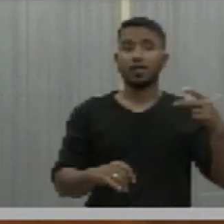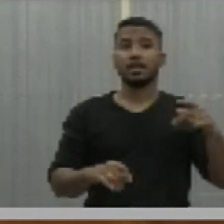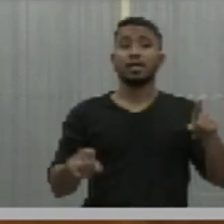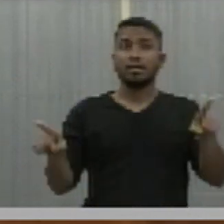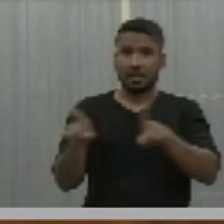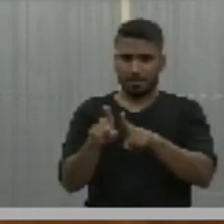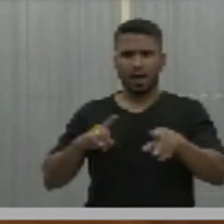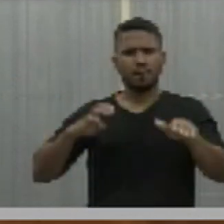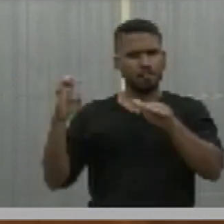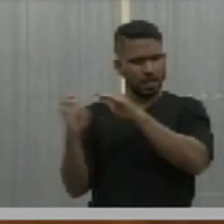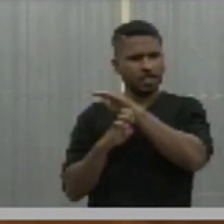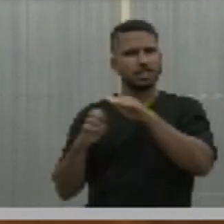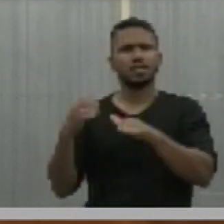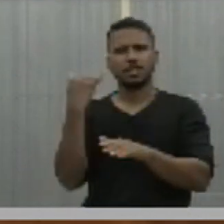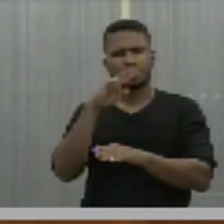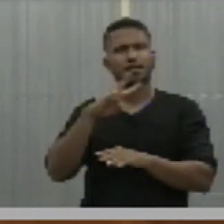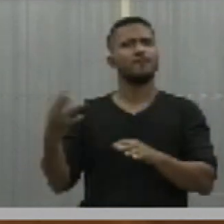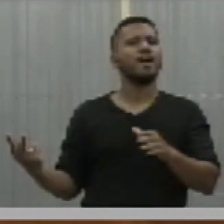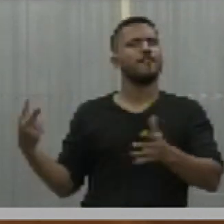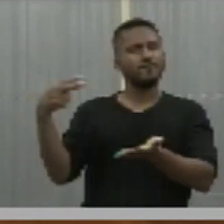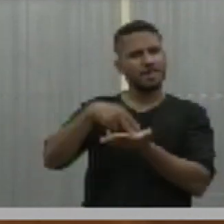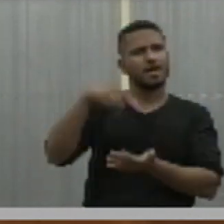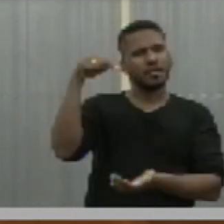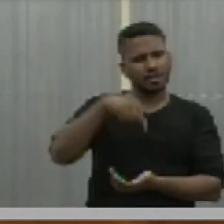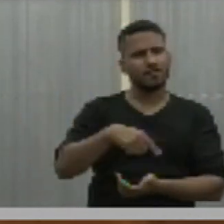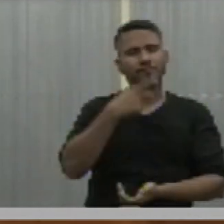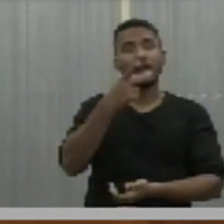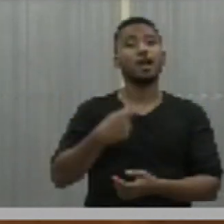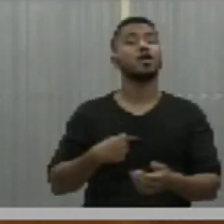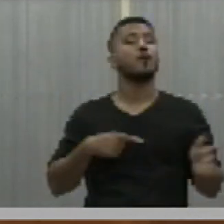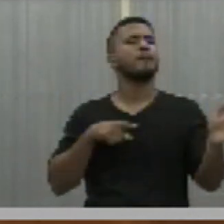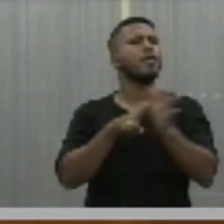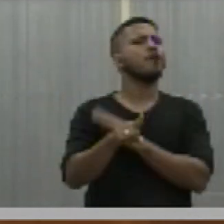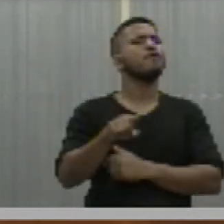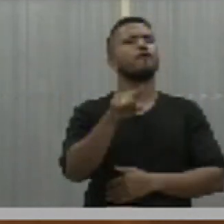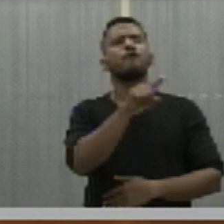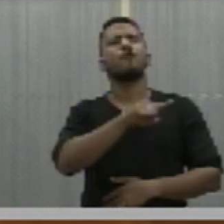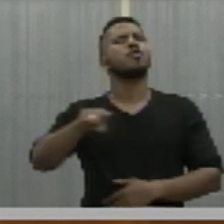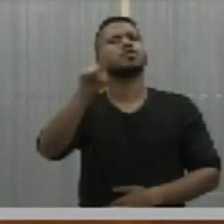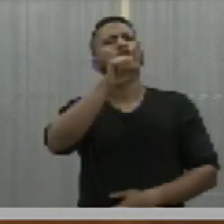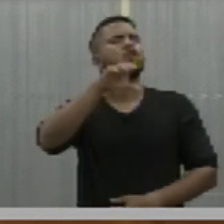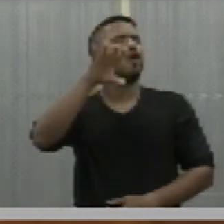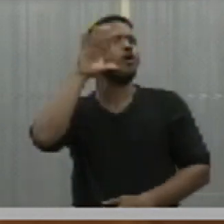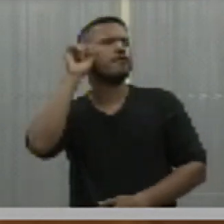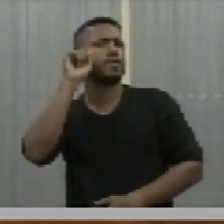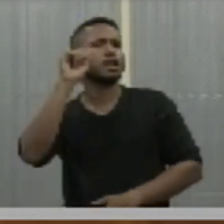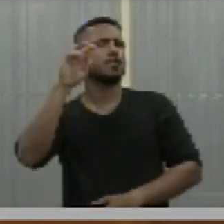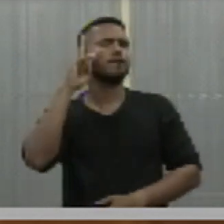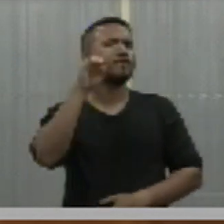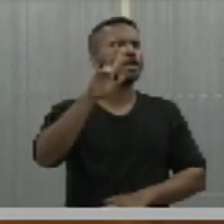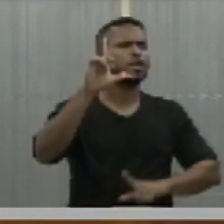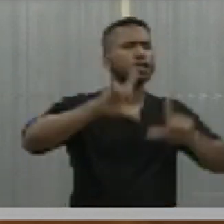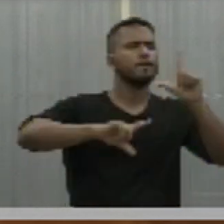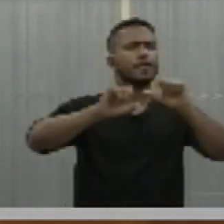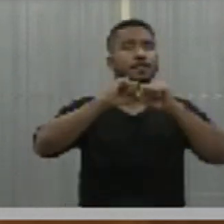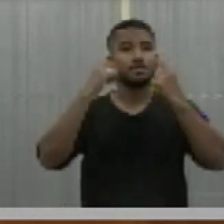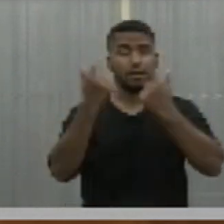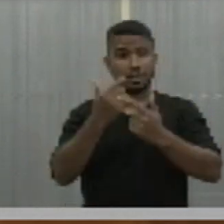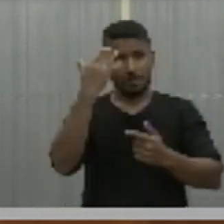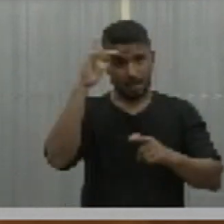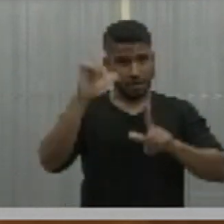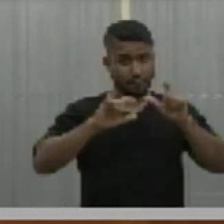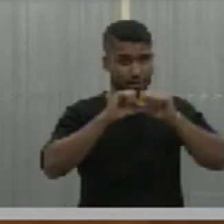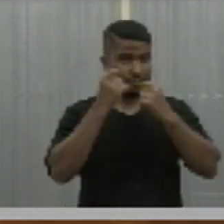hora da Equatorial. Agora eu pergunto à Equatorial, vocês que estão aqui nos ouvindo, a Assembleia tem uma audiência muito